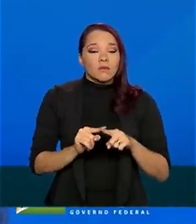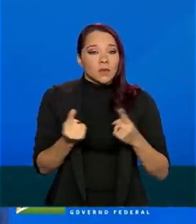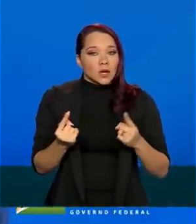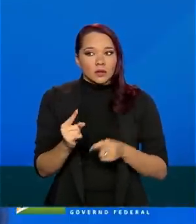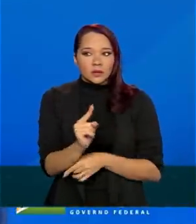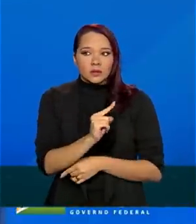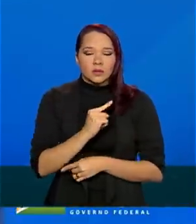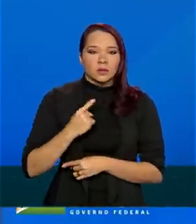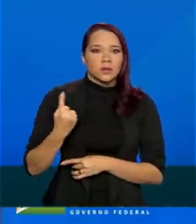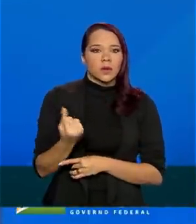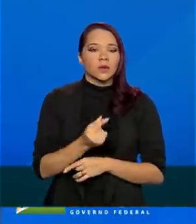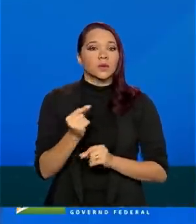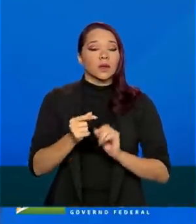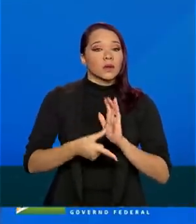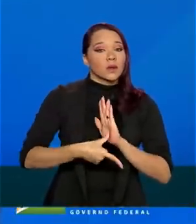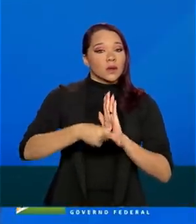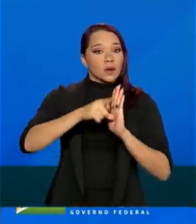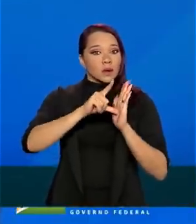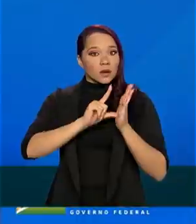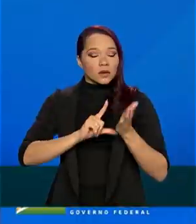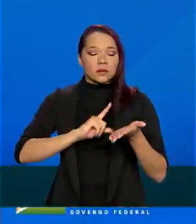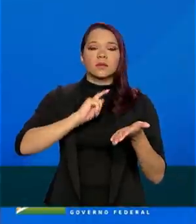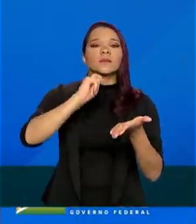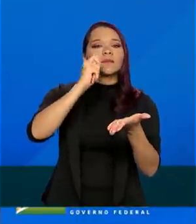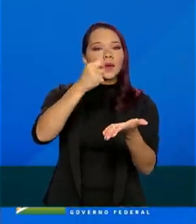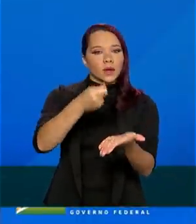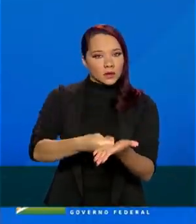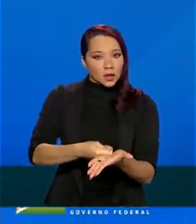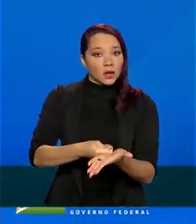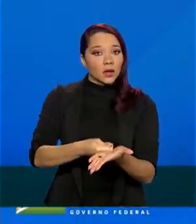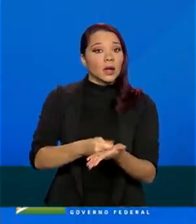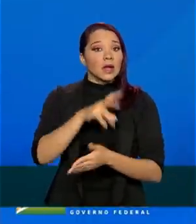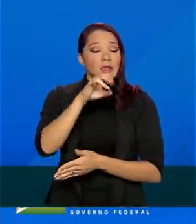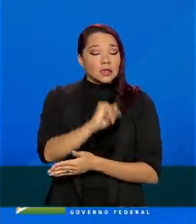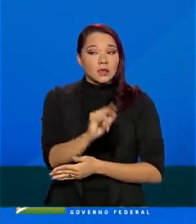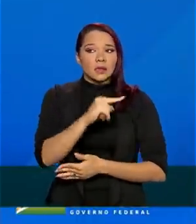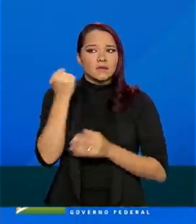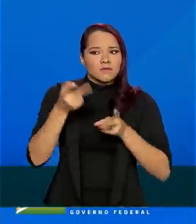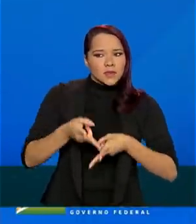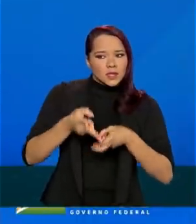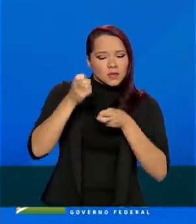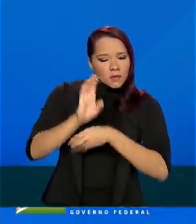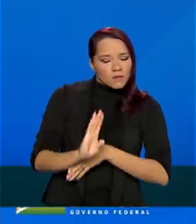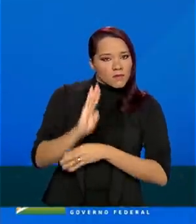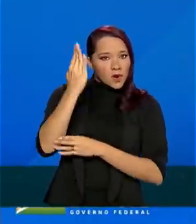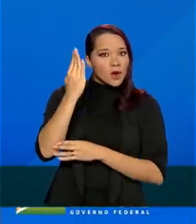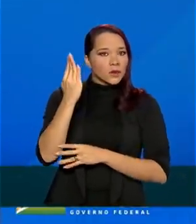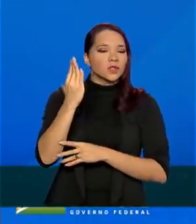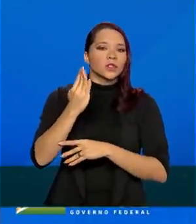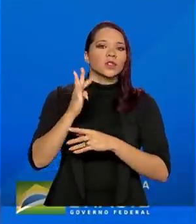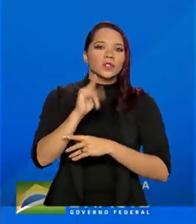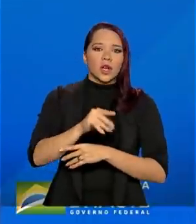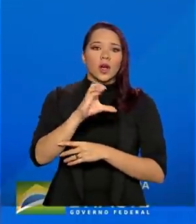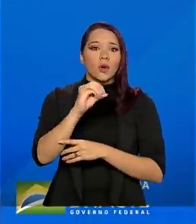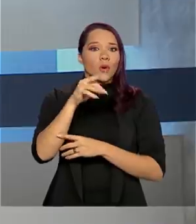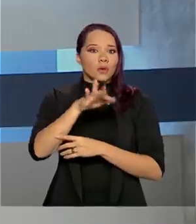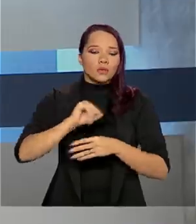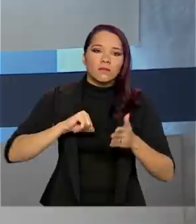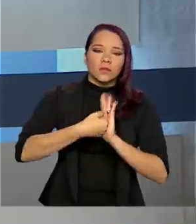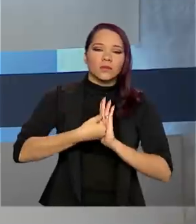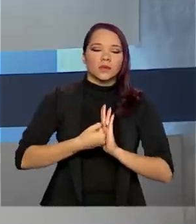nós, antes de pagarmos, quando percebemos a fraude, bloqueamos a conta.